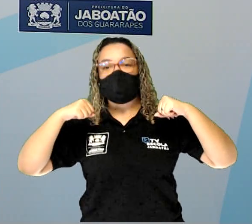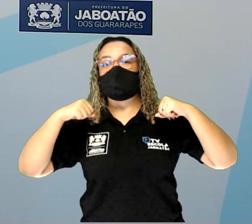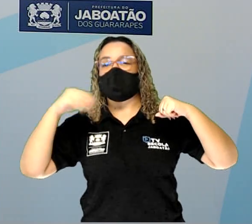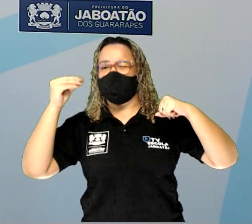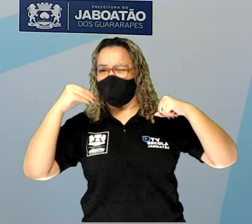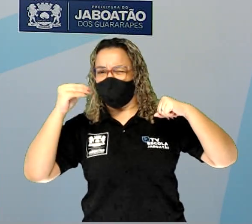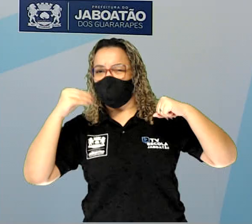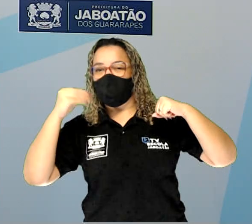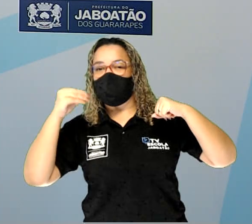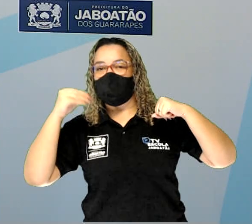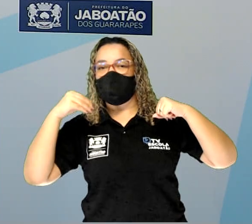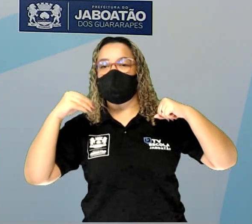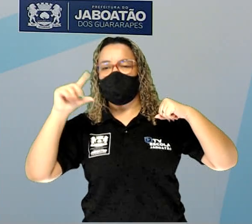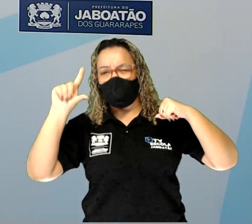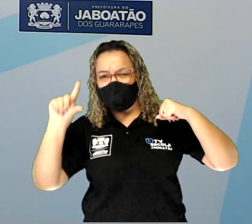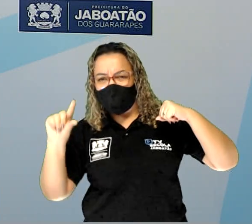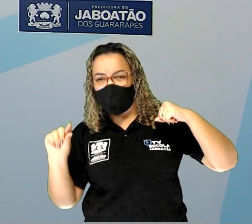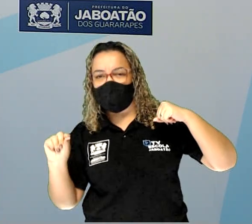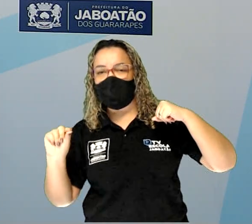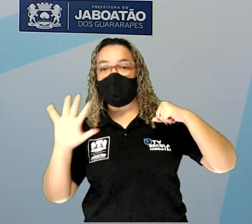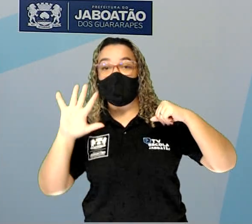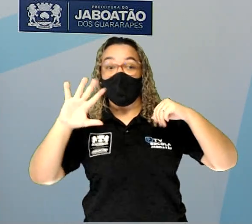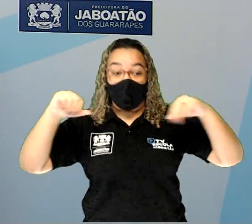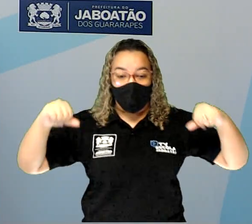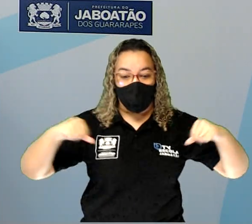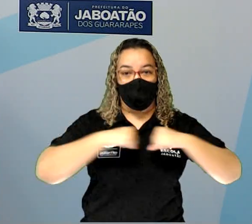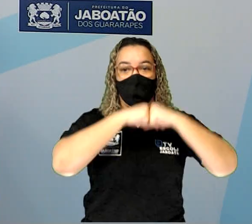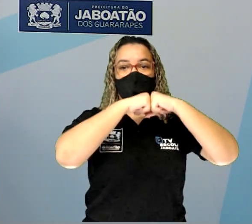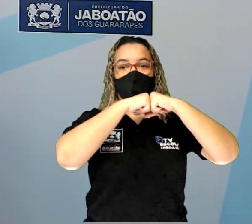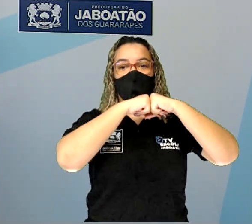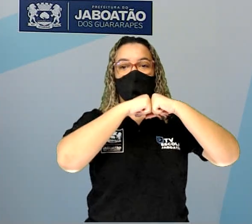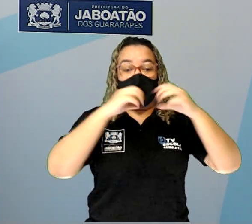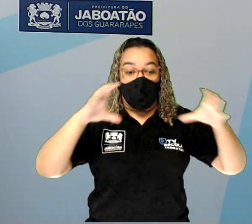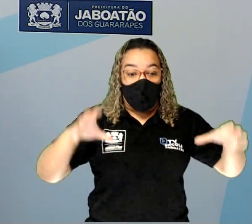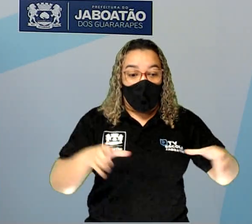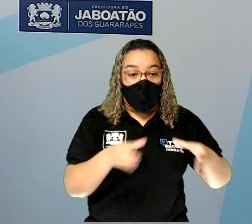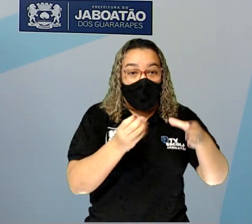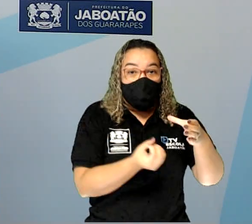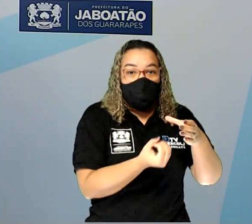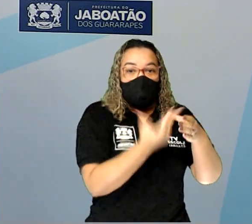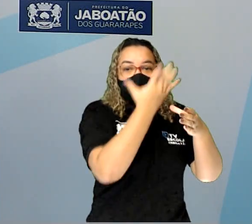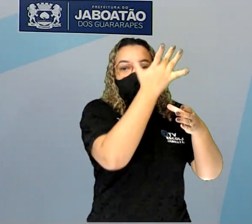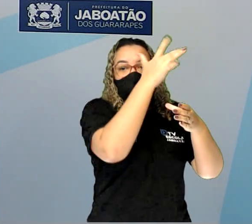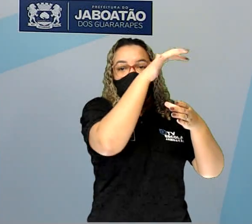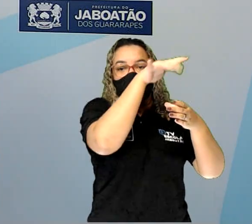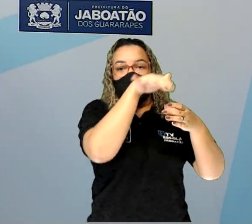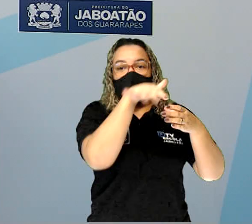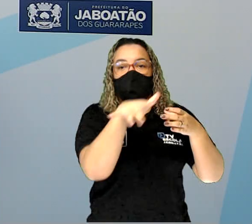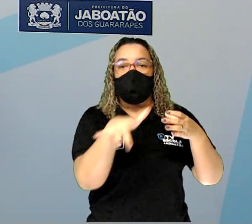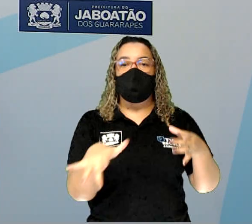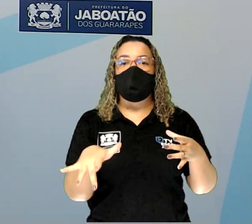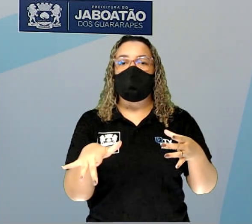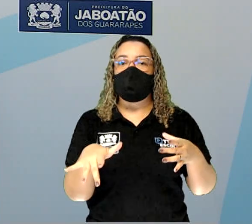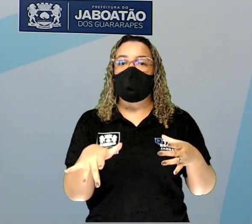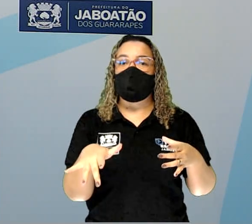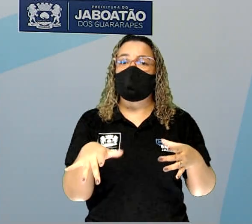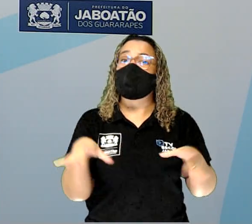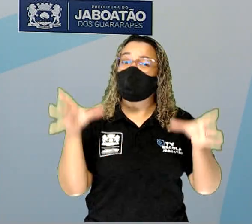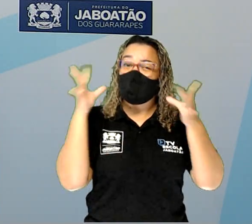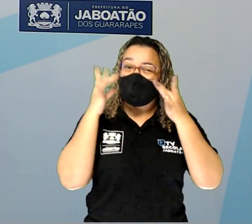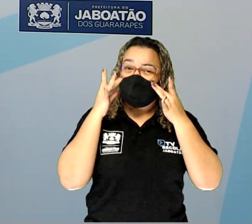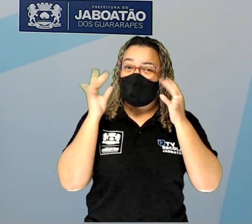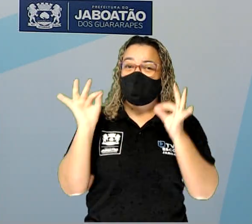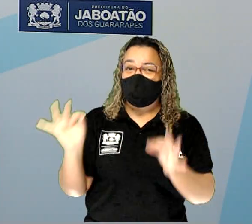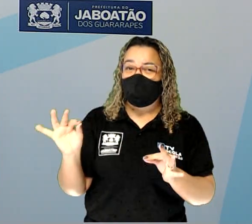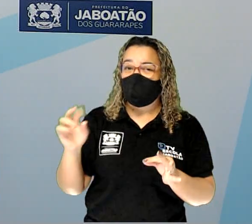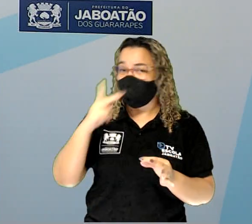ser menor, mas nas áreas de choque, a intensidade pode ser muito grande. E o detalhe, quem vai sofrer é a